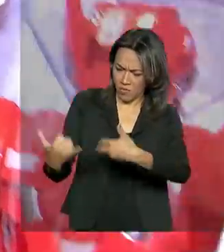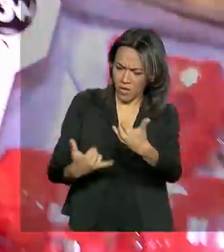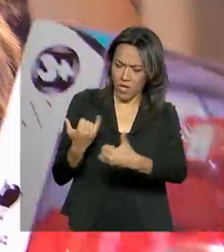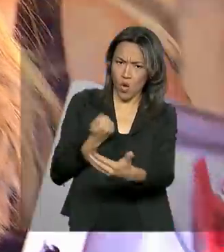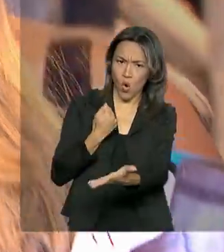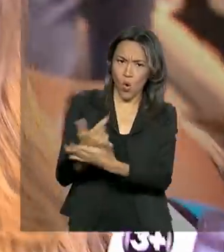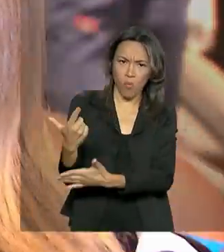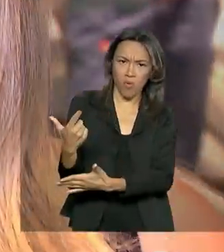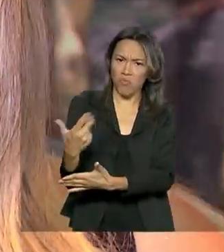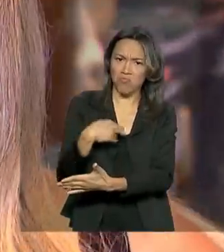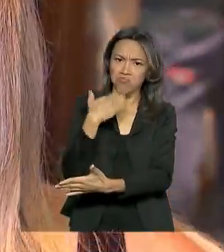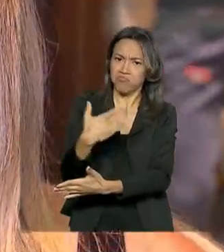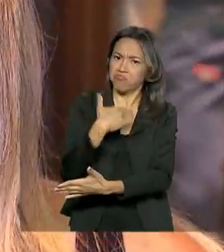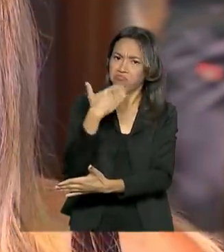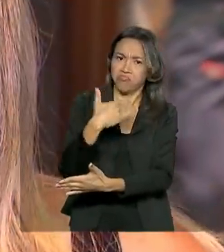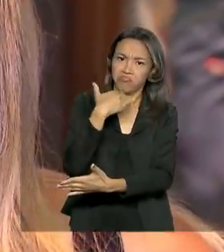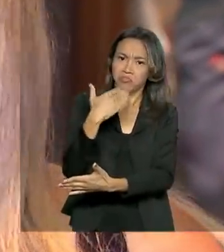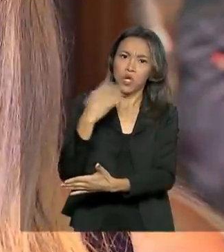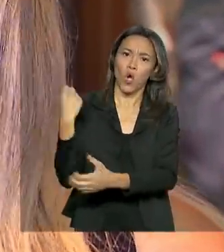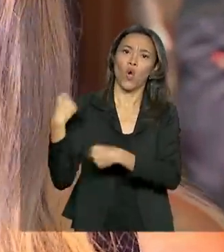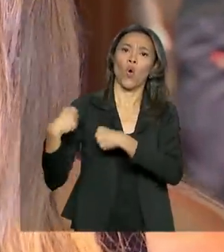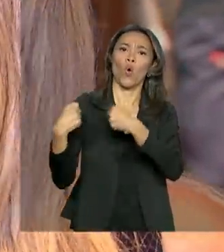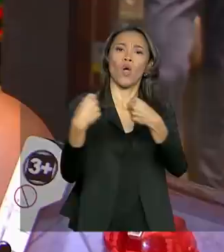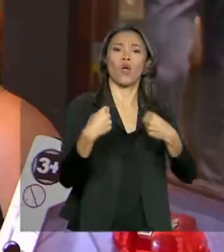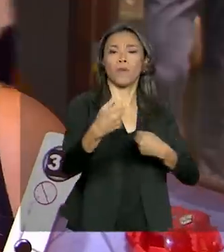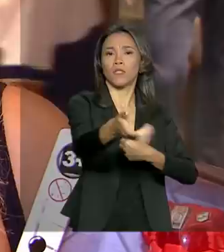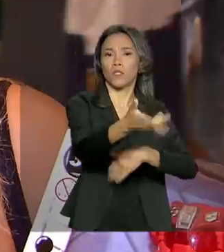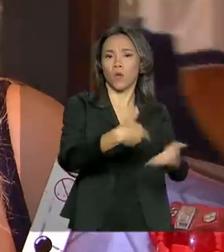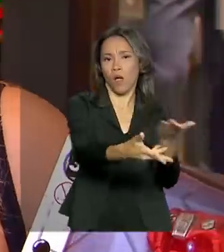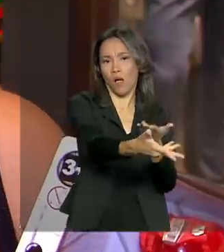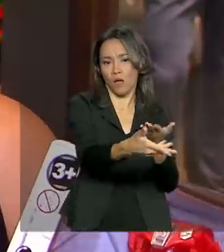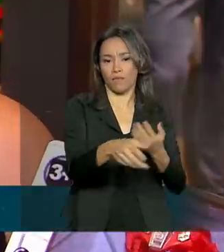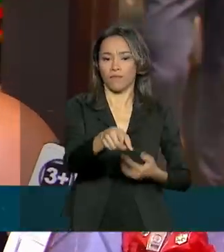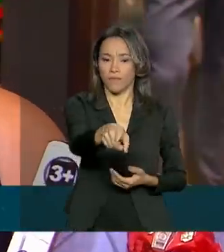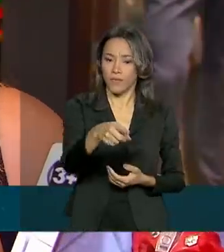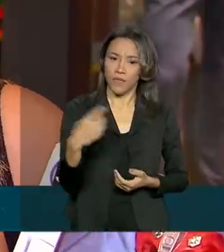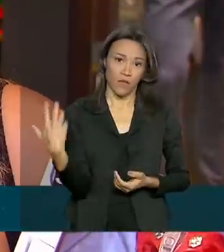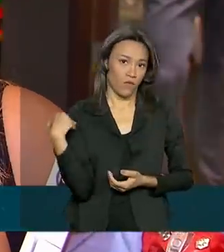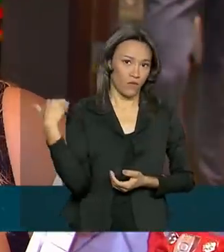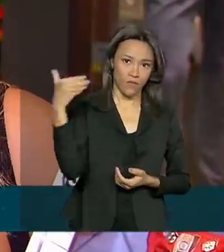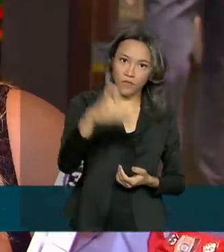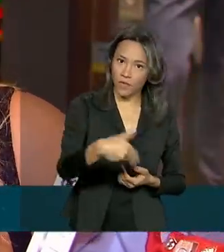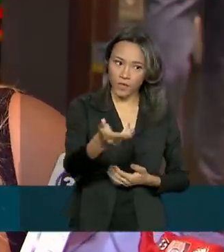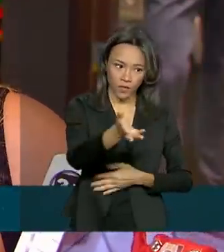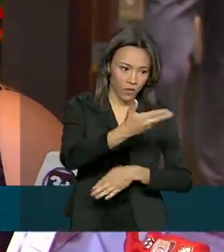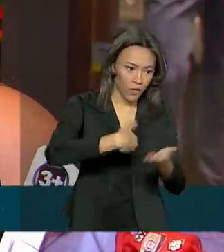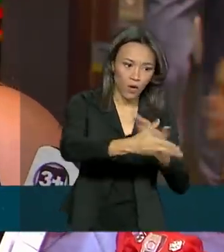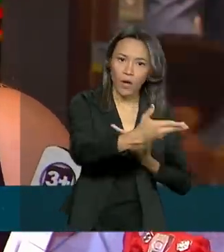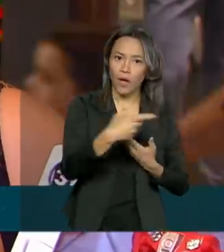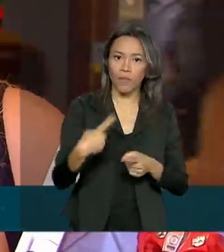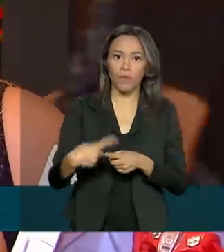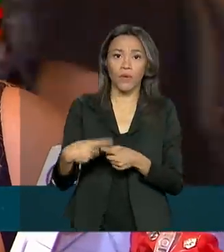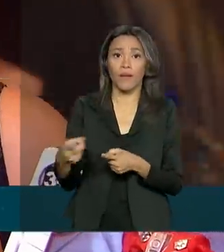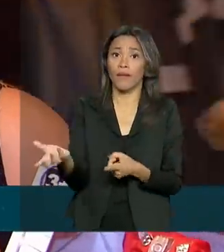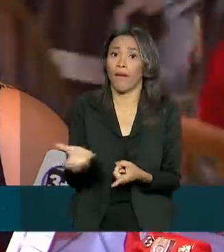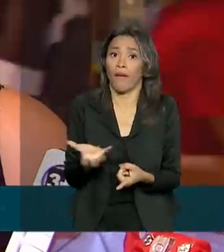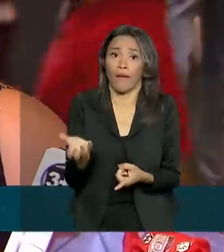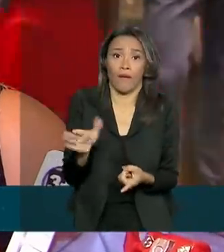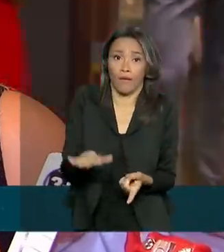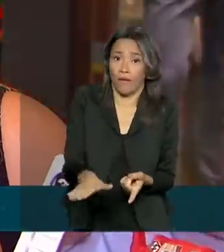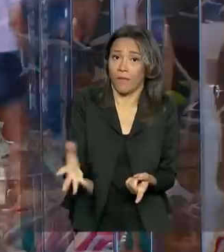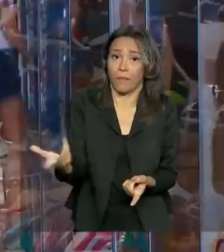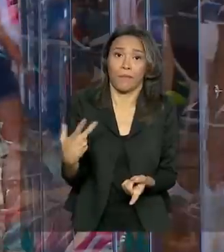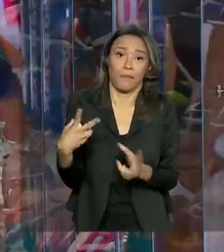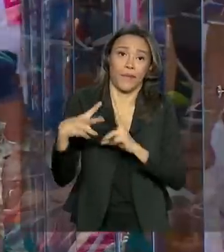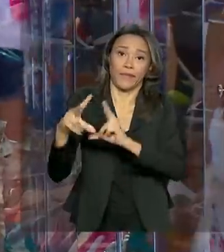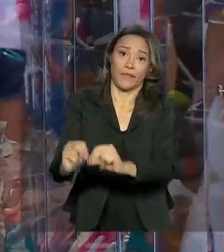para o filho não funcionava, correu para fazer a troca. Vim, garante logo, porque também ele estava querendo logo o presente